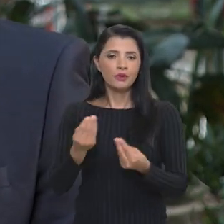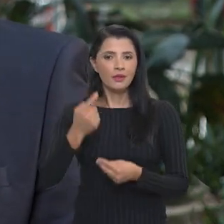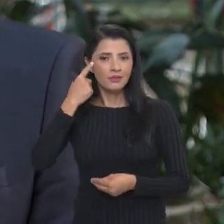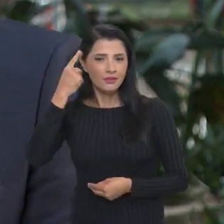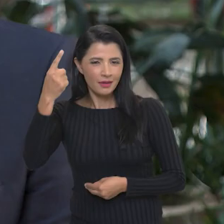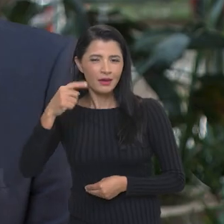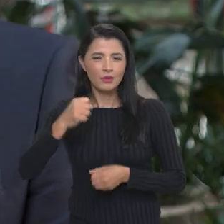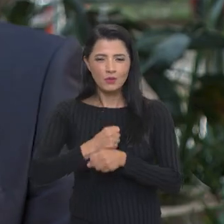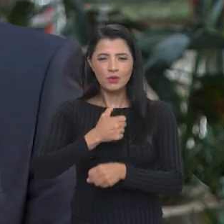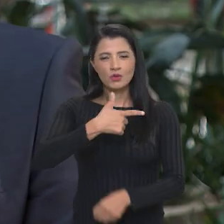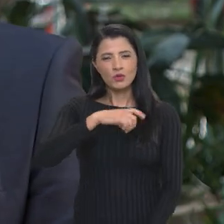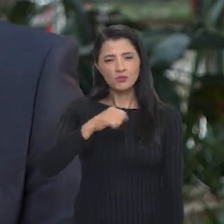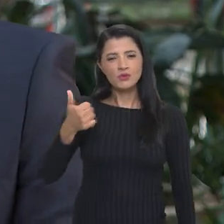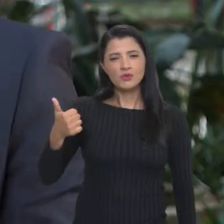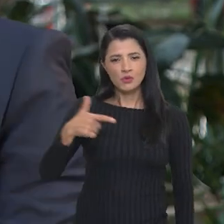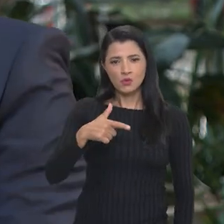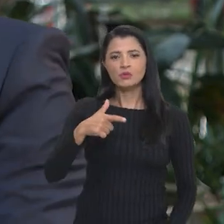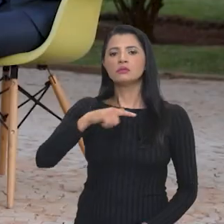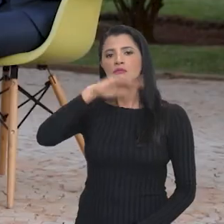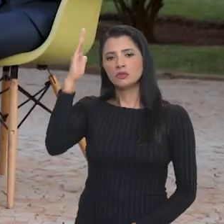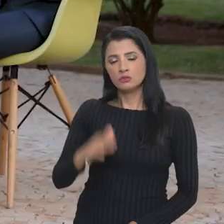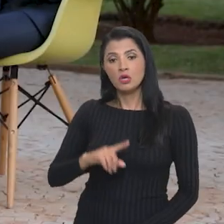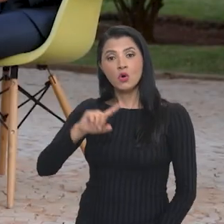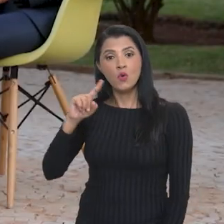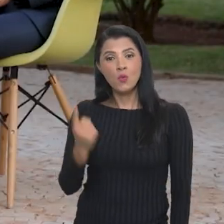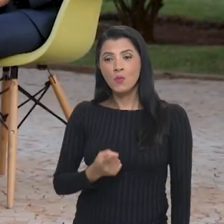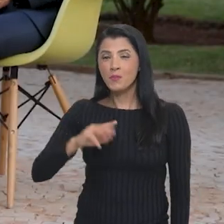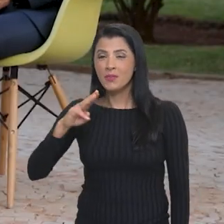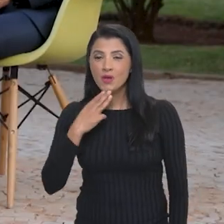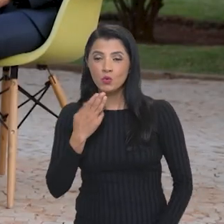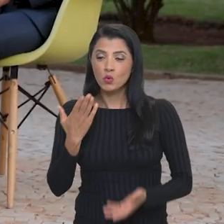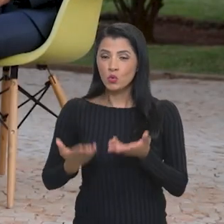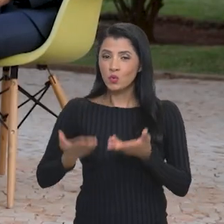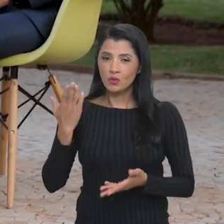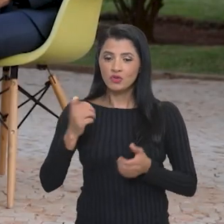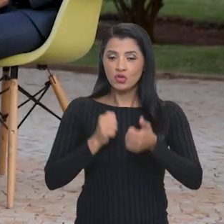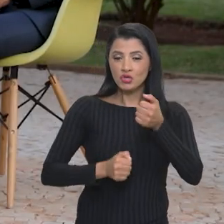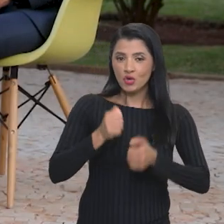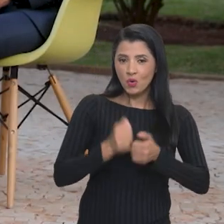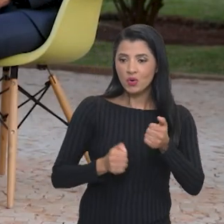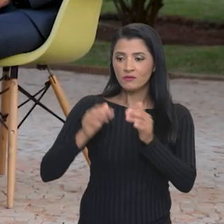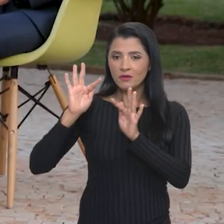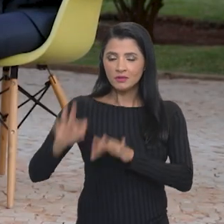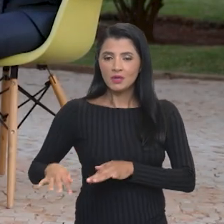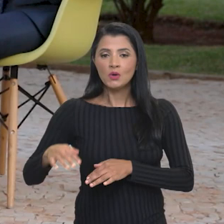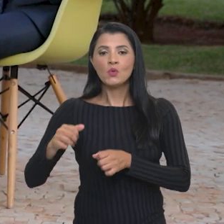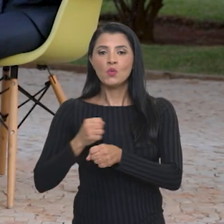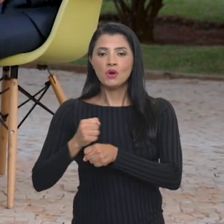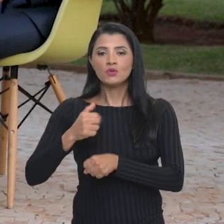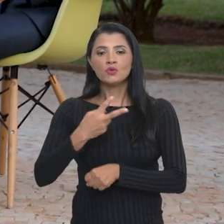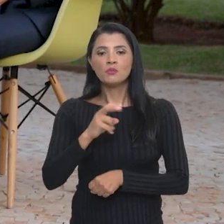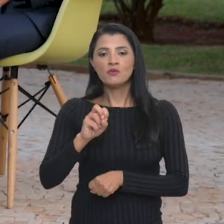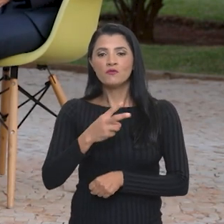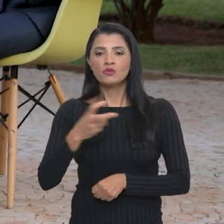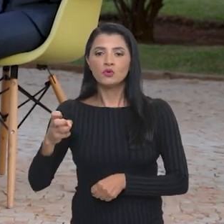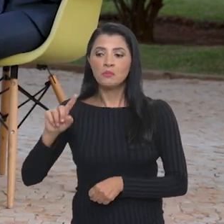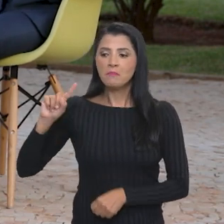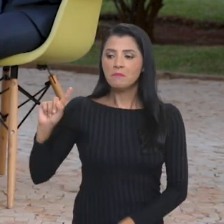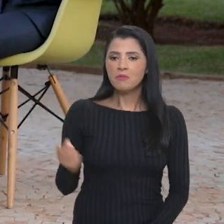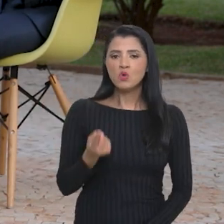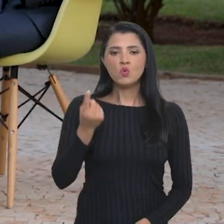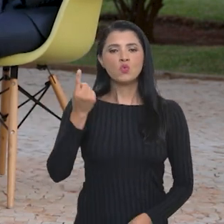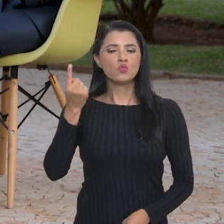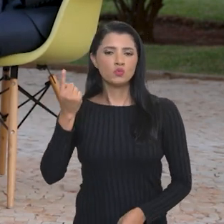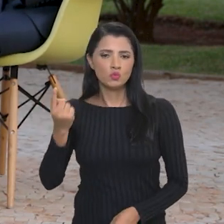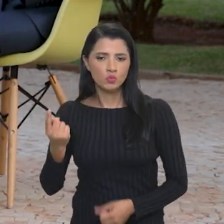toneladas de arroz estocado e terminamos o ano de 2022 com mil toneladas. E assim é o exemplo do arroz e